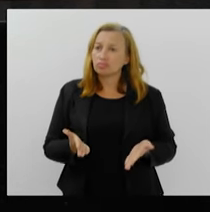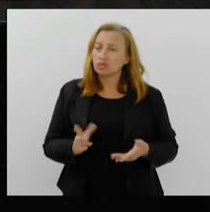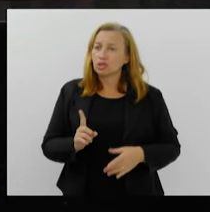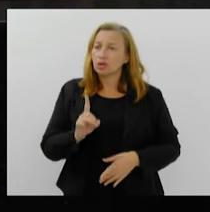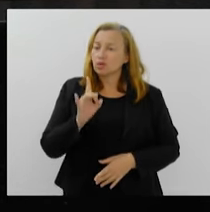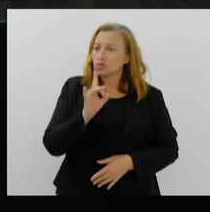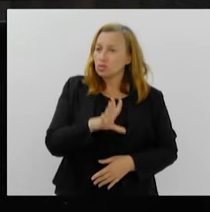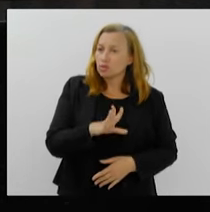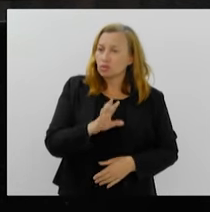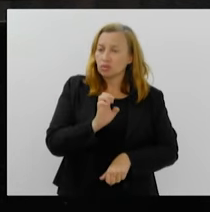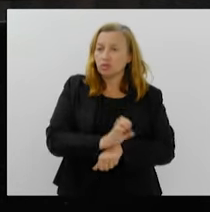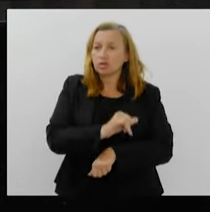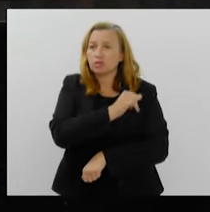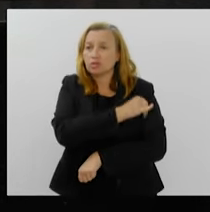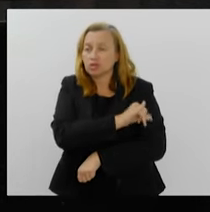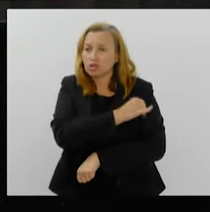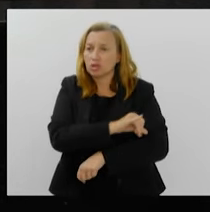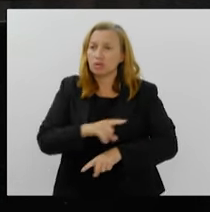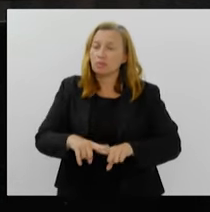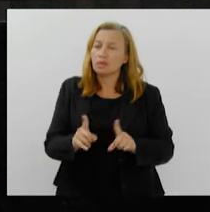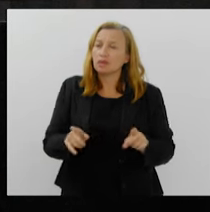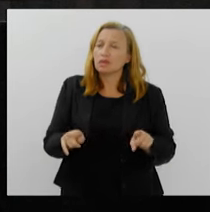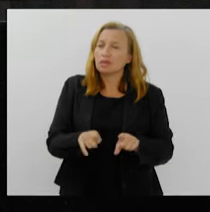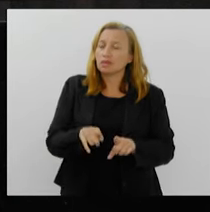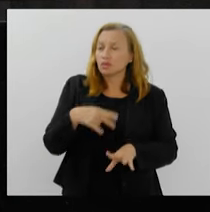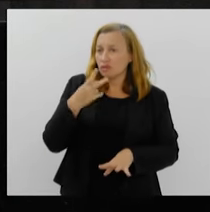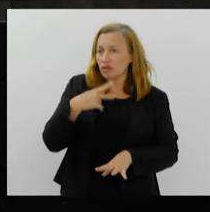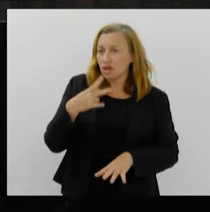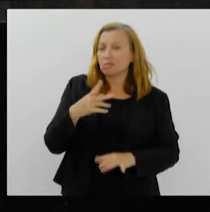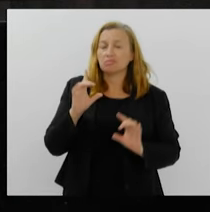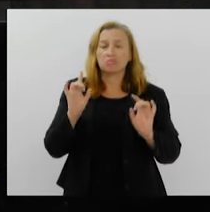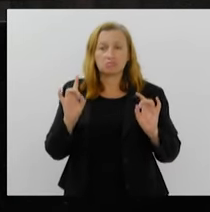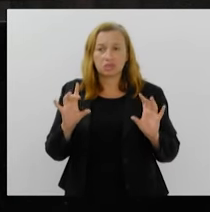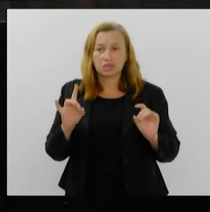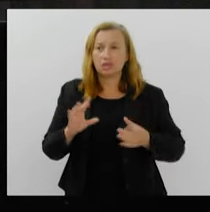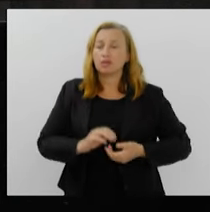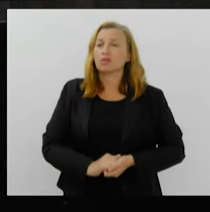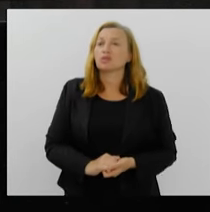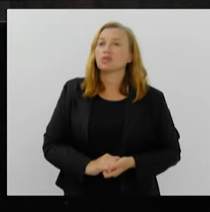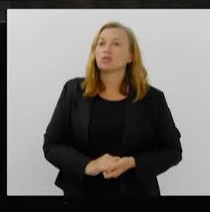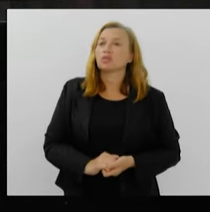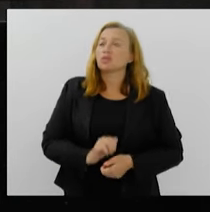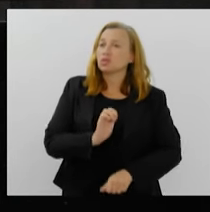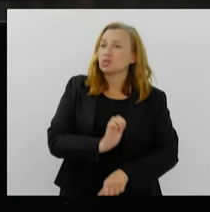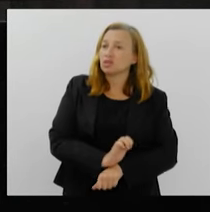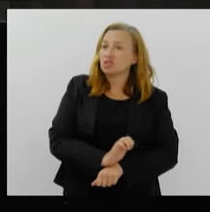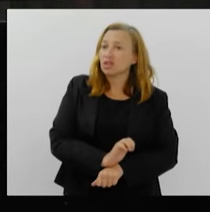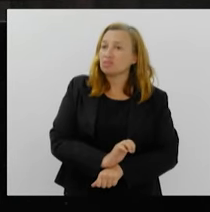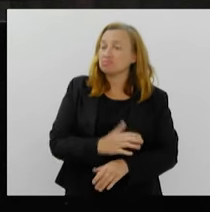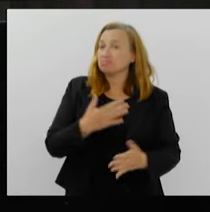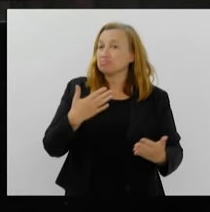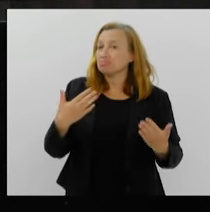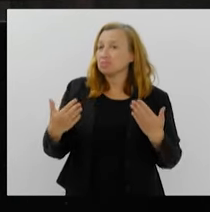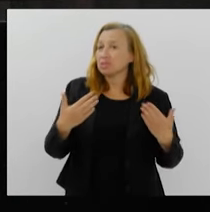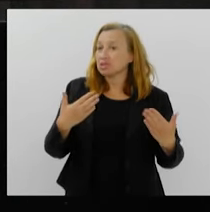somente no Estado do Rio de Janeiro, mas estou falando dele especificamente, de um Estado paralelo.